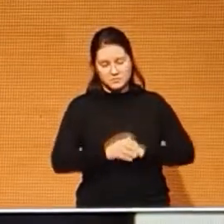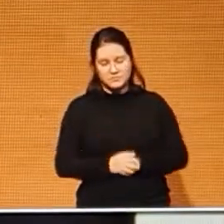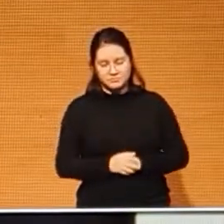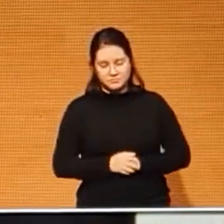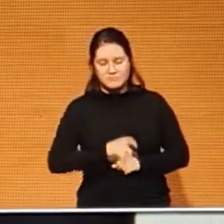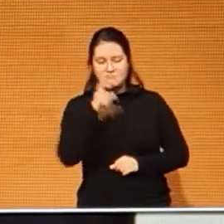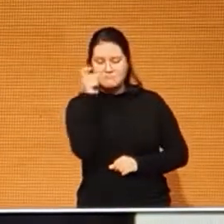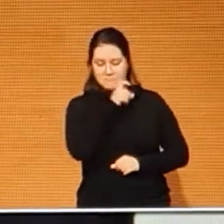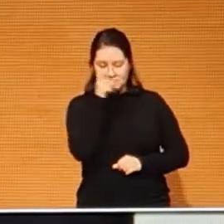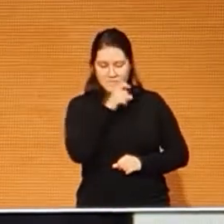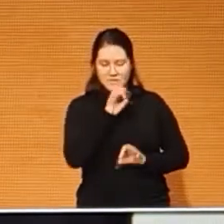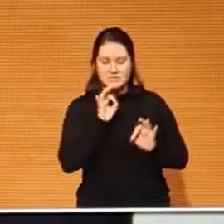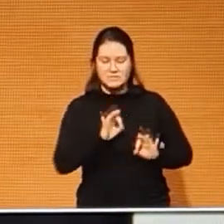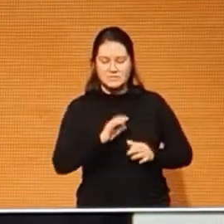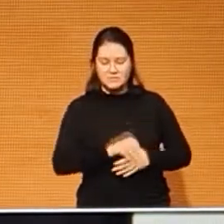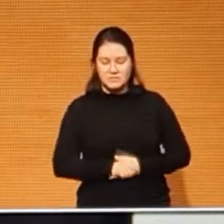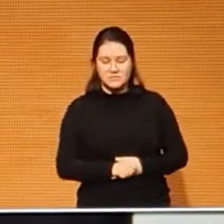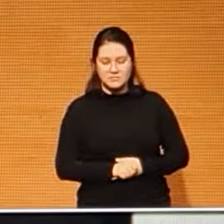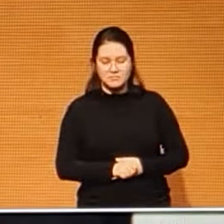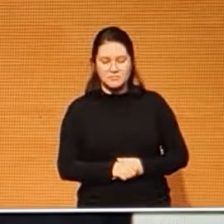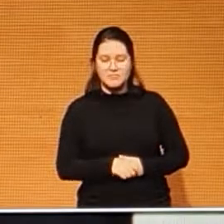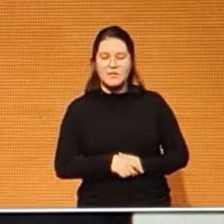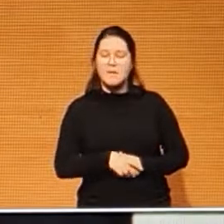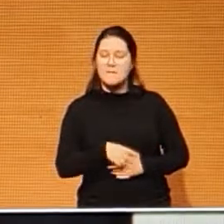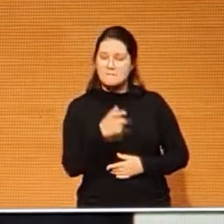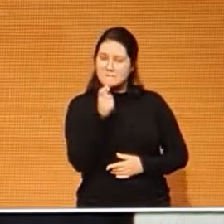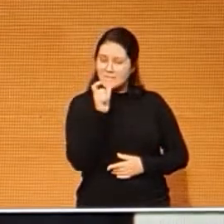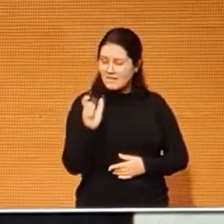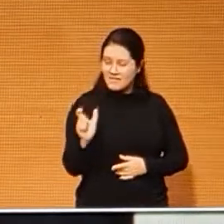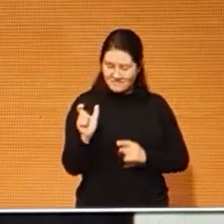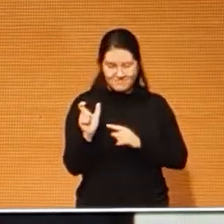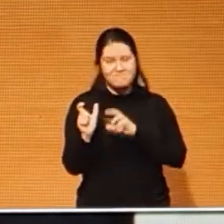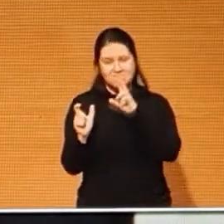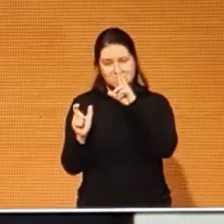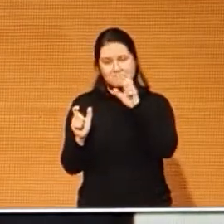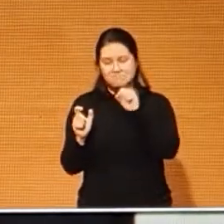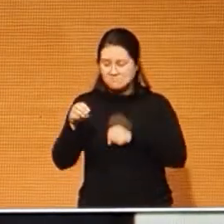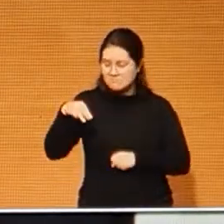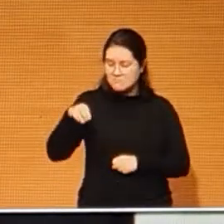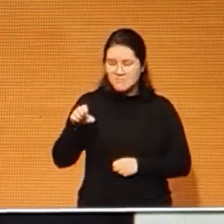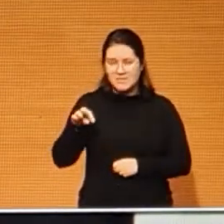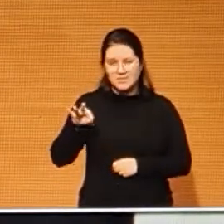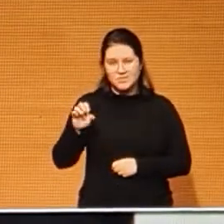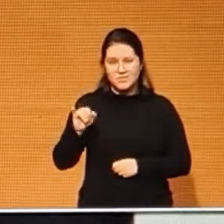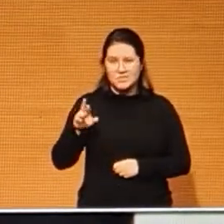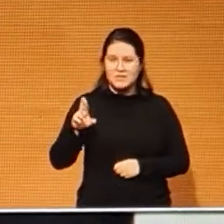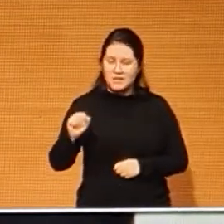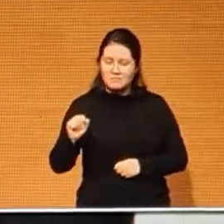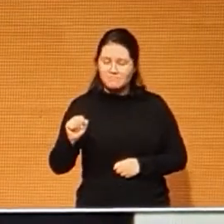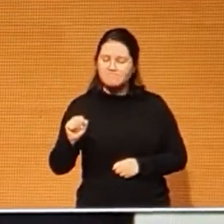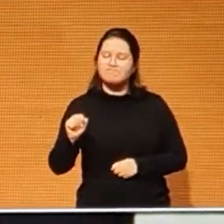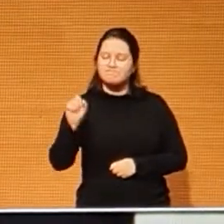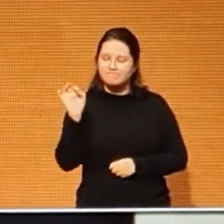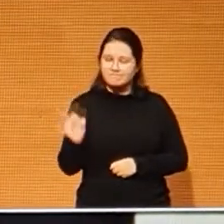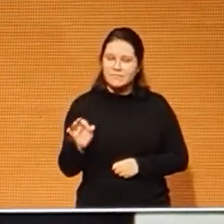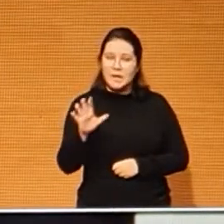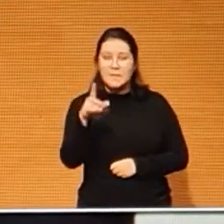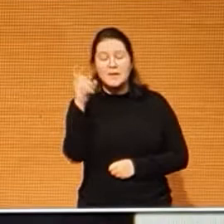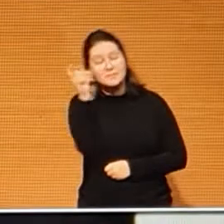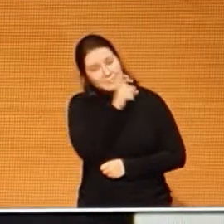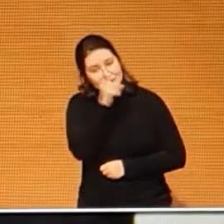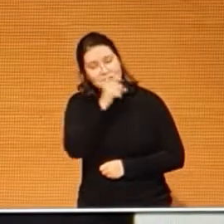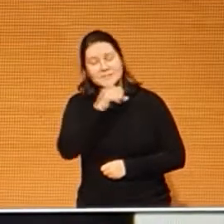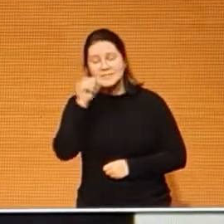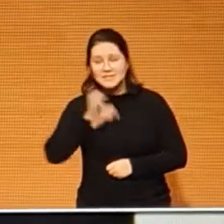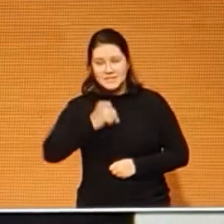a palavra é forte, mas eu não encontro outra nesse momento. Mente em suas premissas e esquece que um país pobre e desigual como